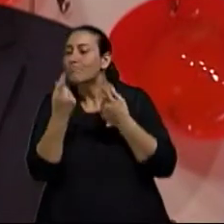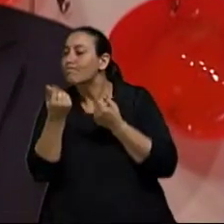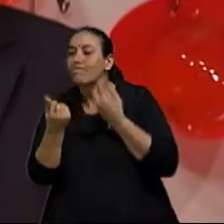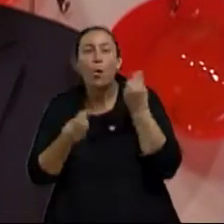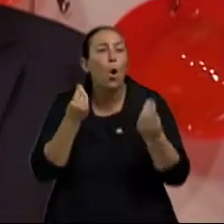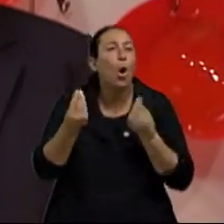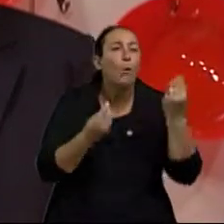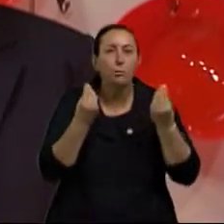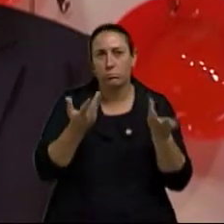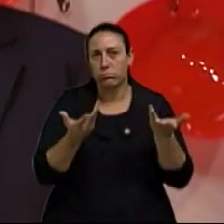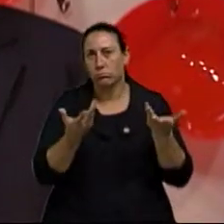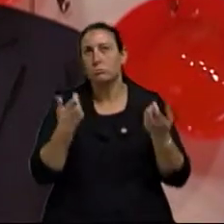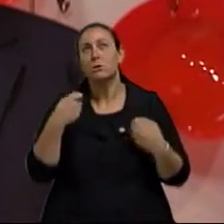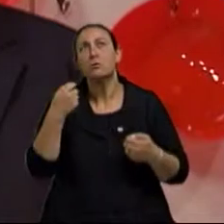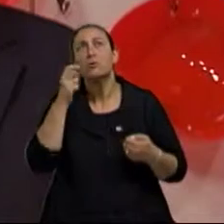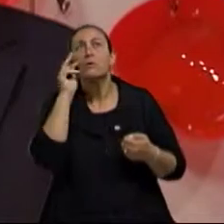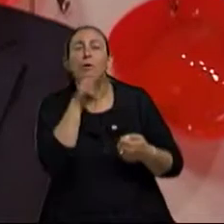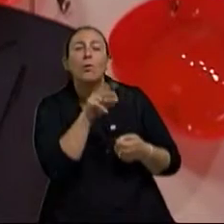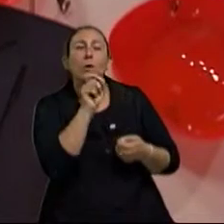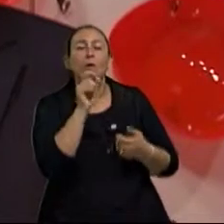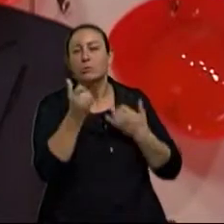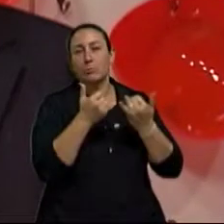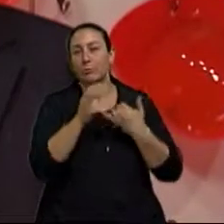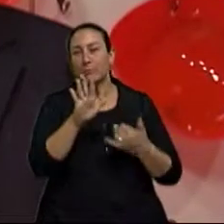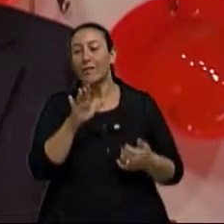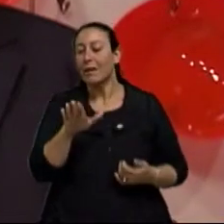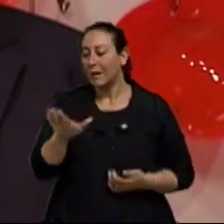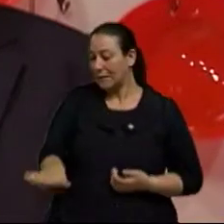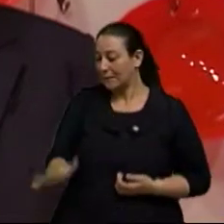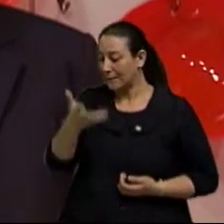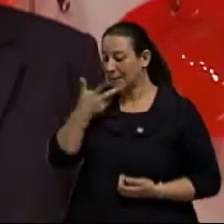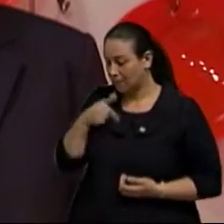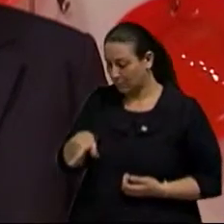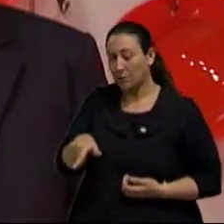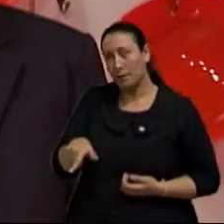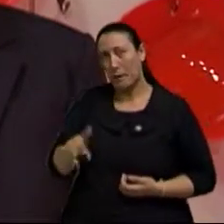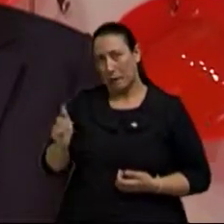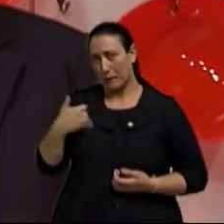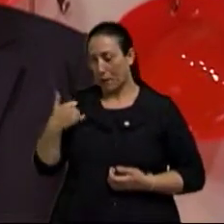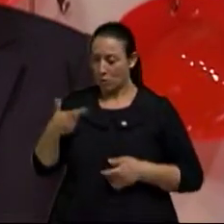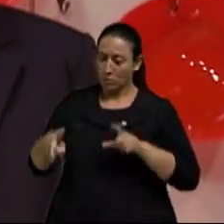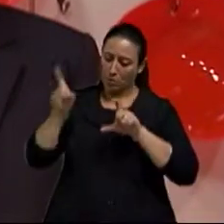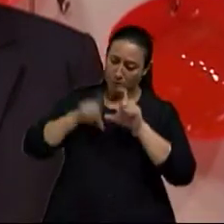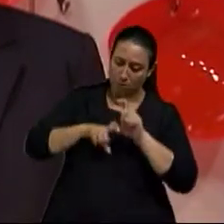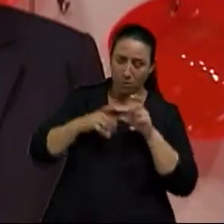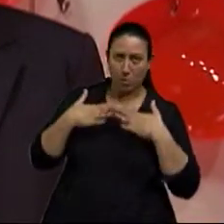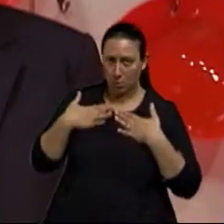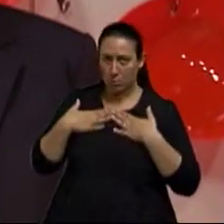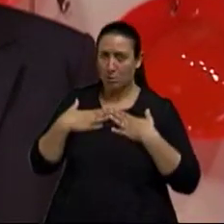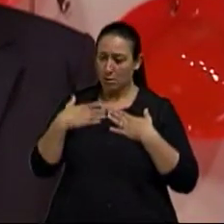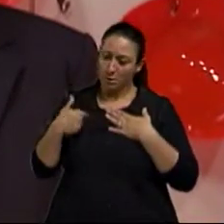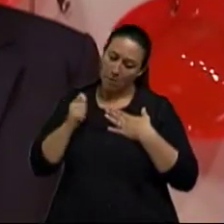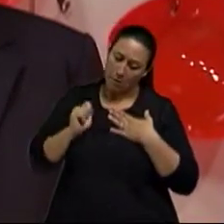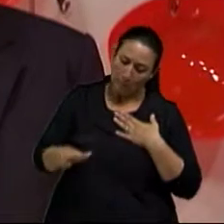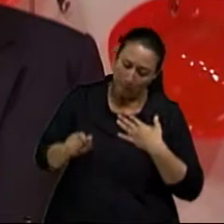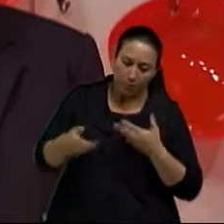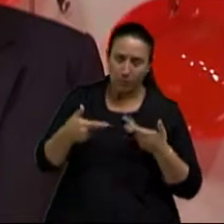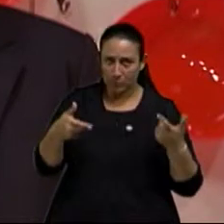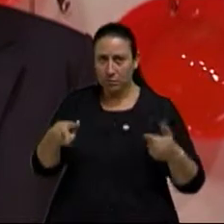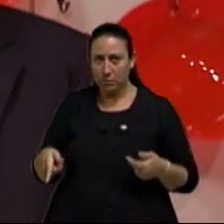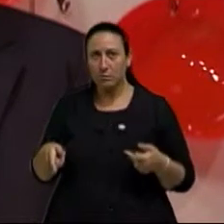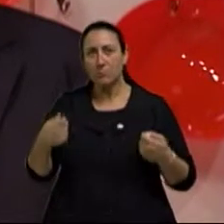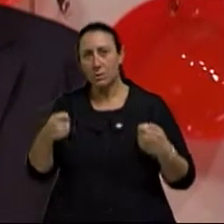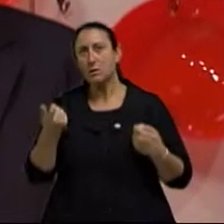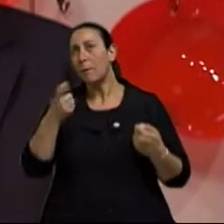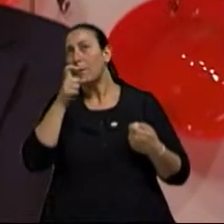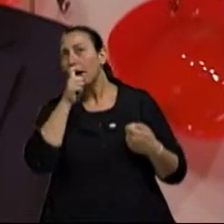pode, por exemplo, considerar uma criança dependente, né? E se tem muito mais dificuldade para fazer a mesma coisa com o pai